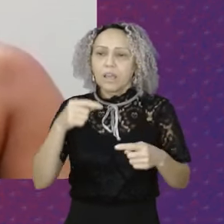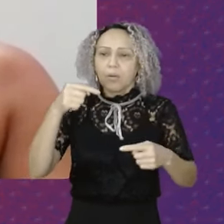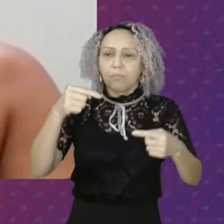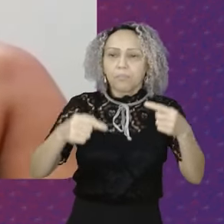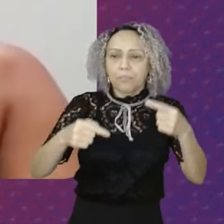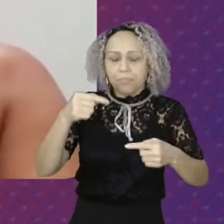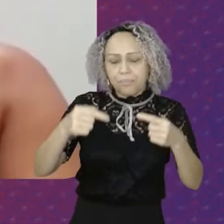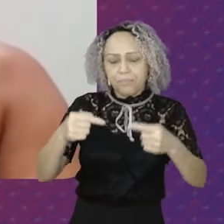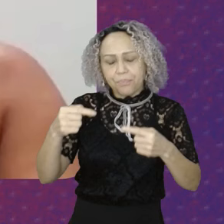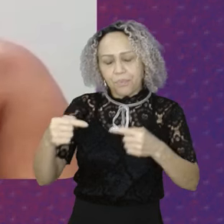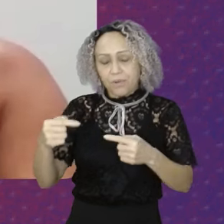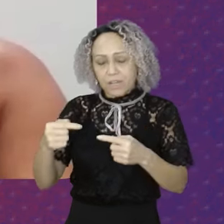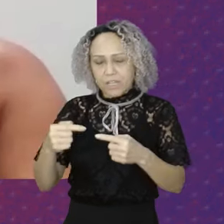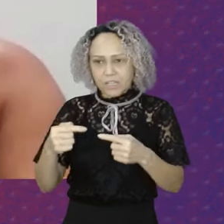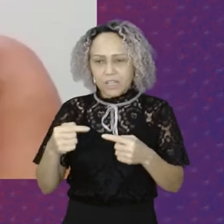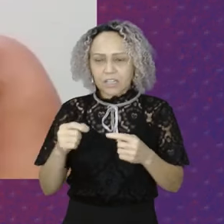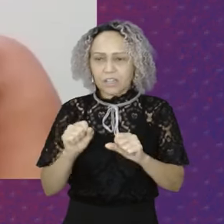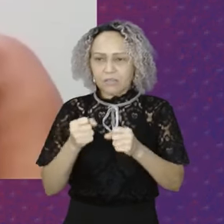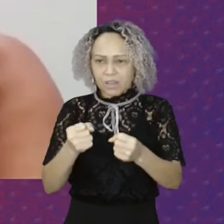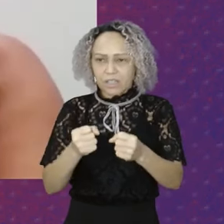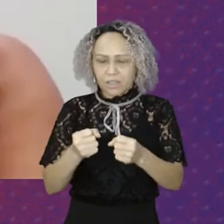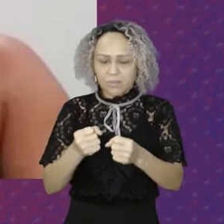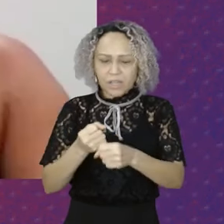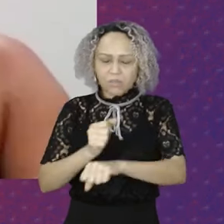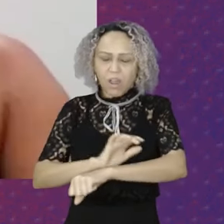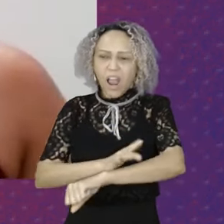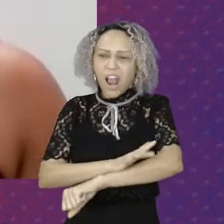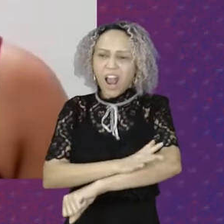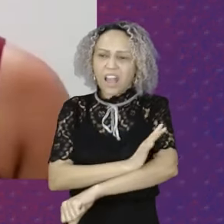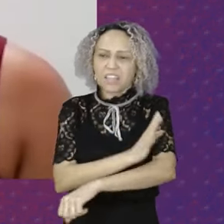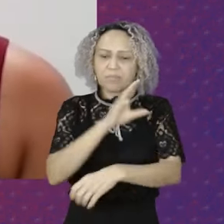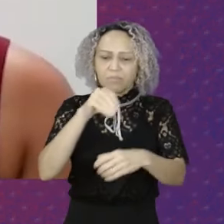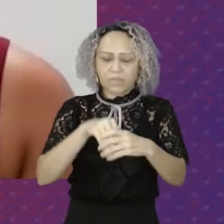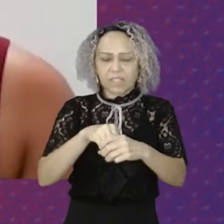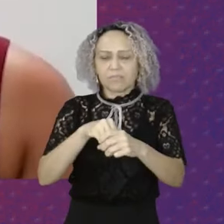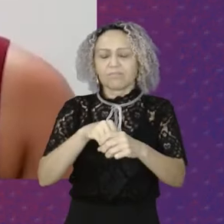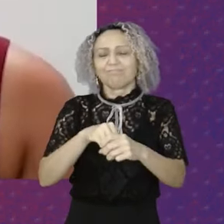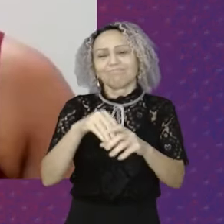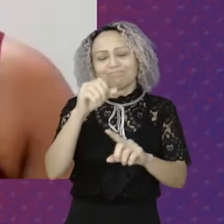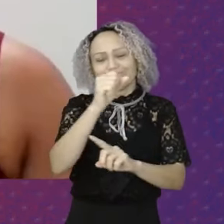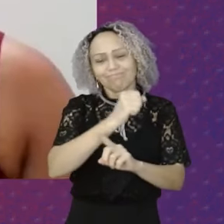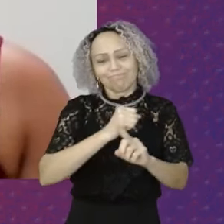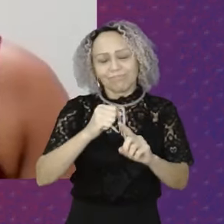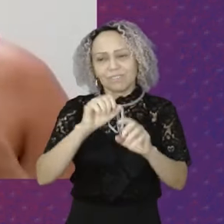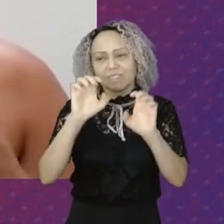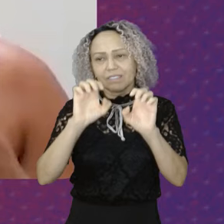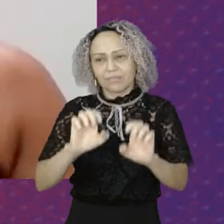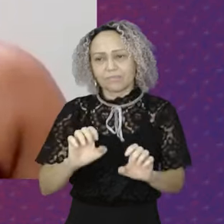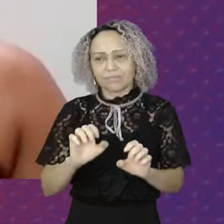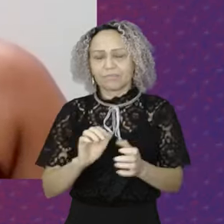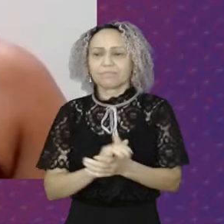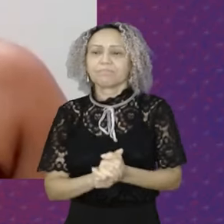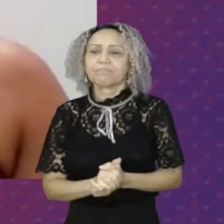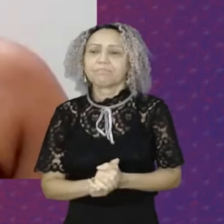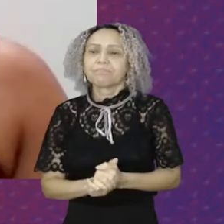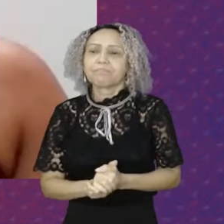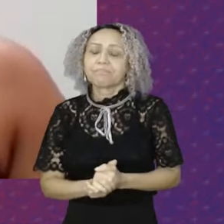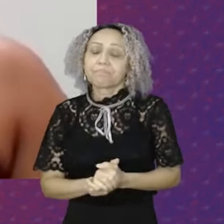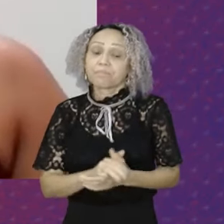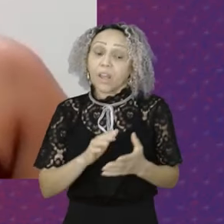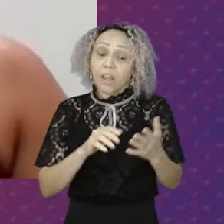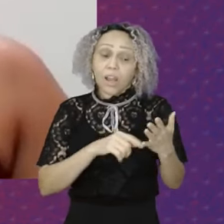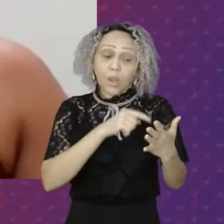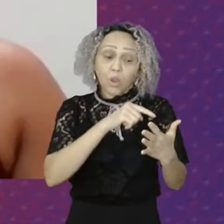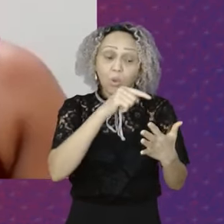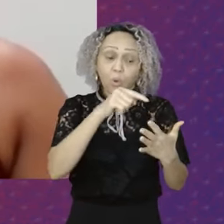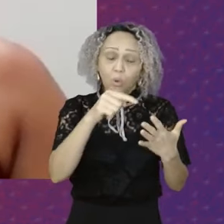fomento A política de enfrentamento A racismo estrutural E os crimes Daí derivados Todos esses eixos De certa forma Eles estão intercalados